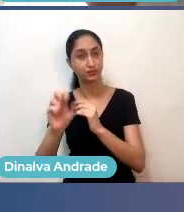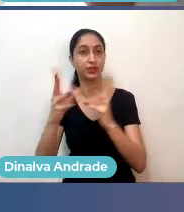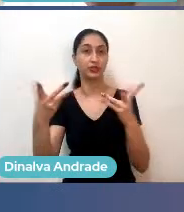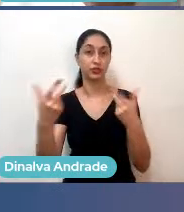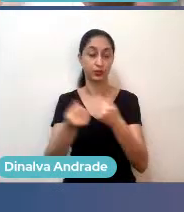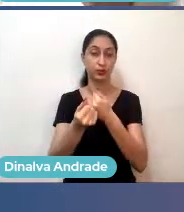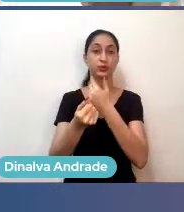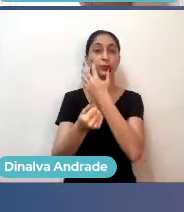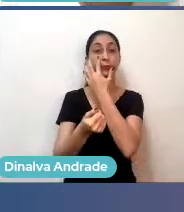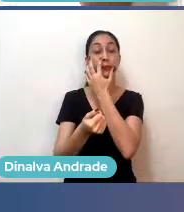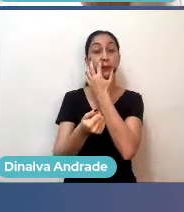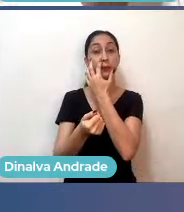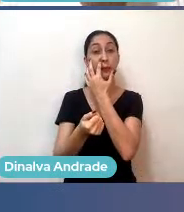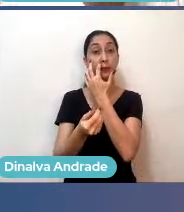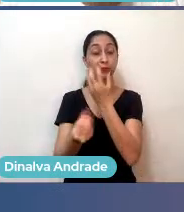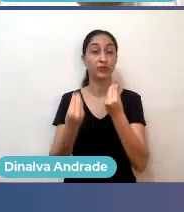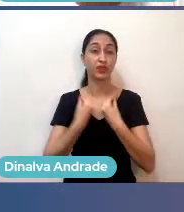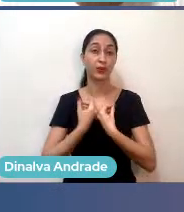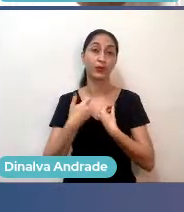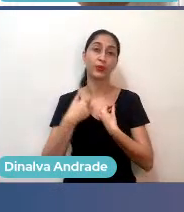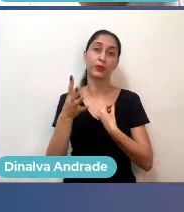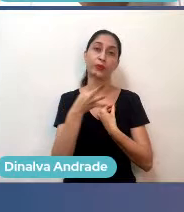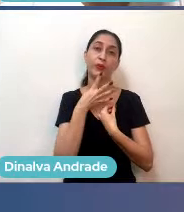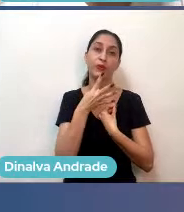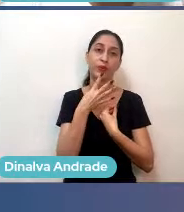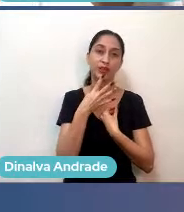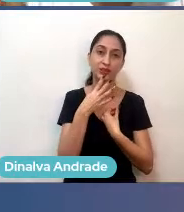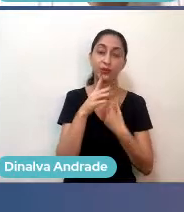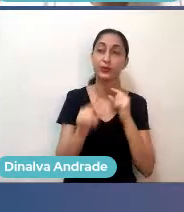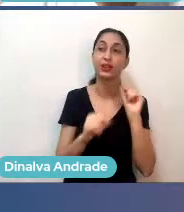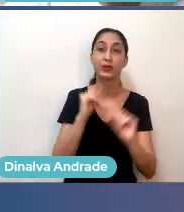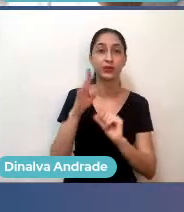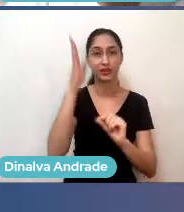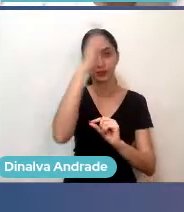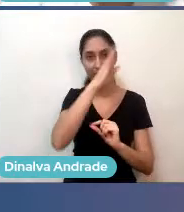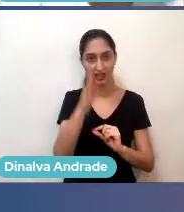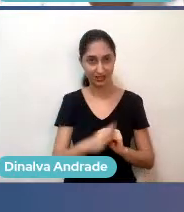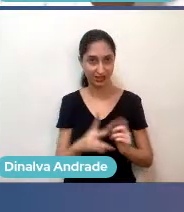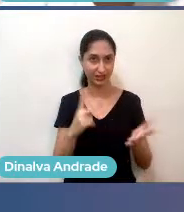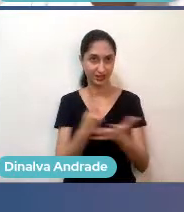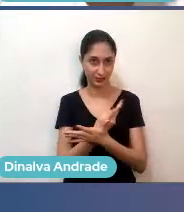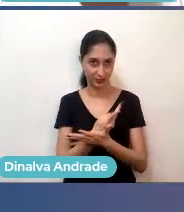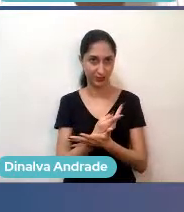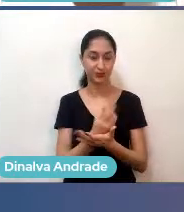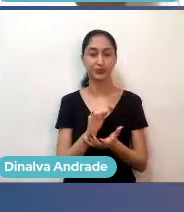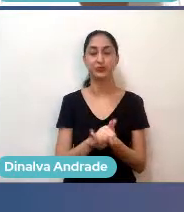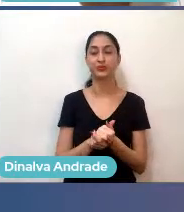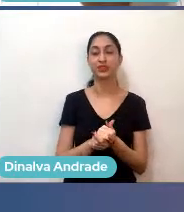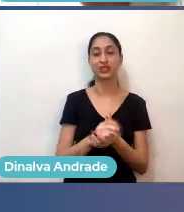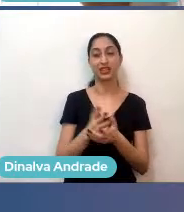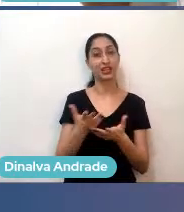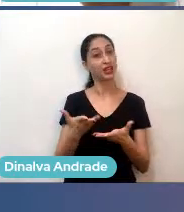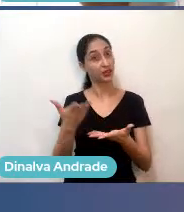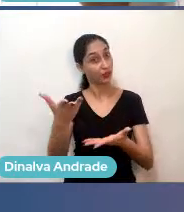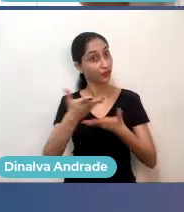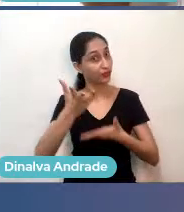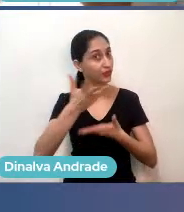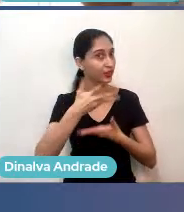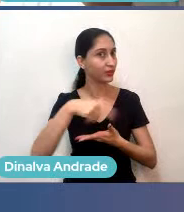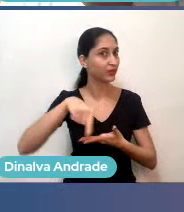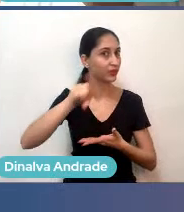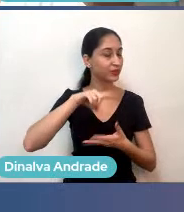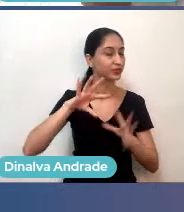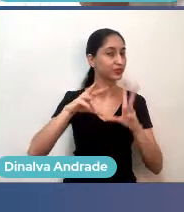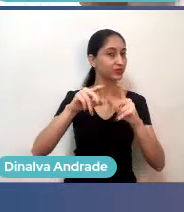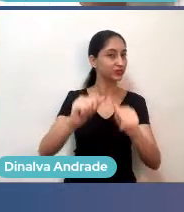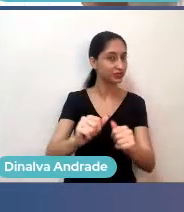me colocou aí, me fez conhecer um pouco mais desse mundo, e saber o que estava acontecendo no Brasil, então recomendo a todos, participem, se você não se inscreveu ainda, se inscreva, não